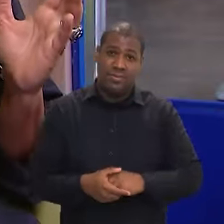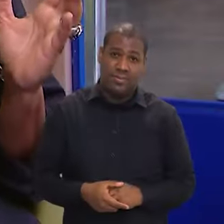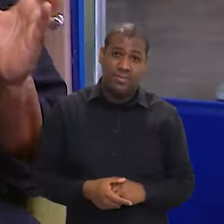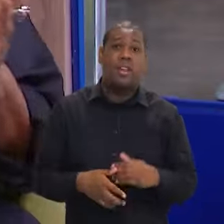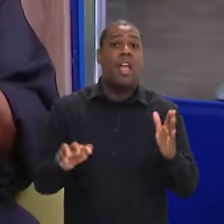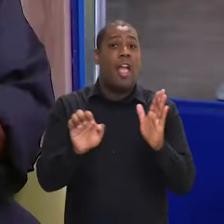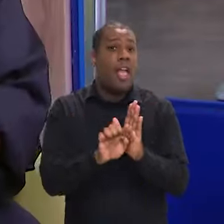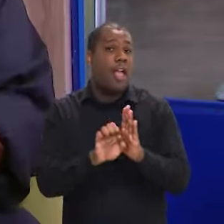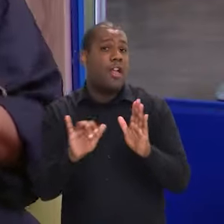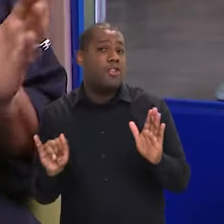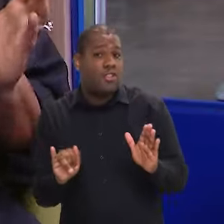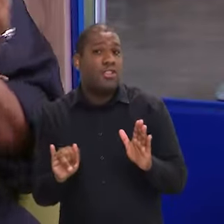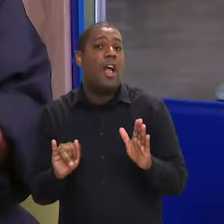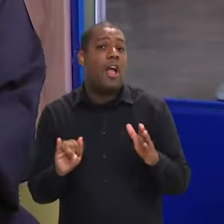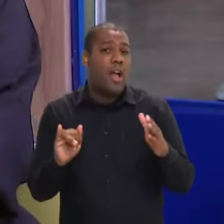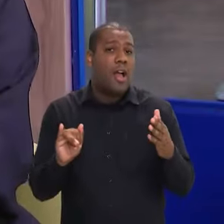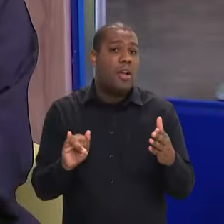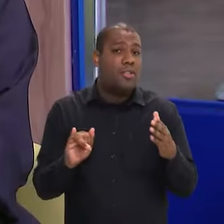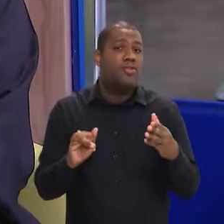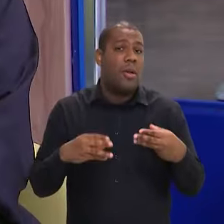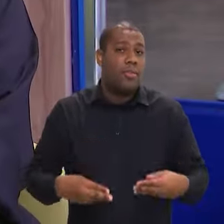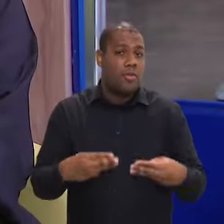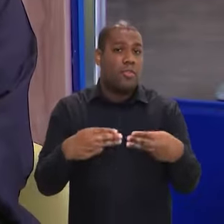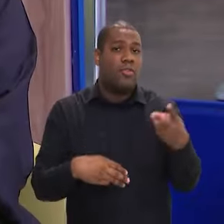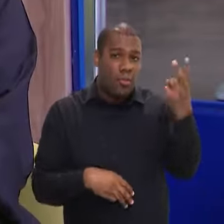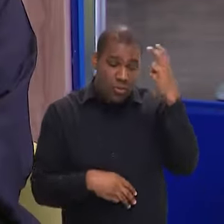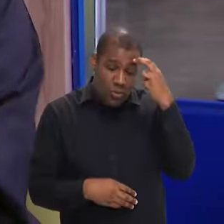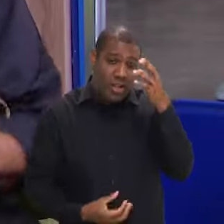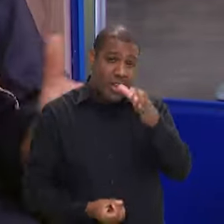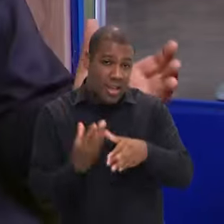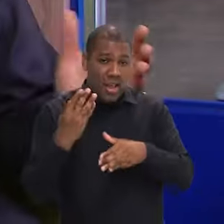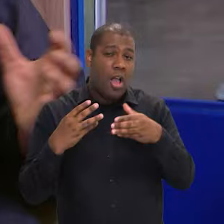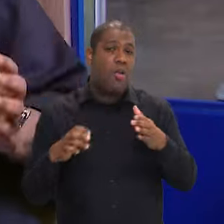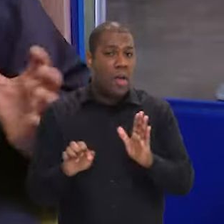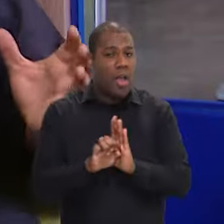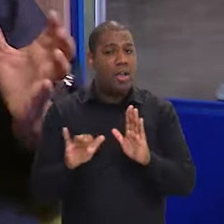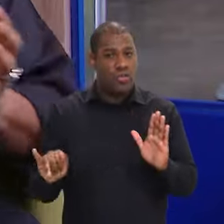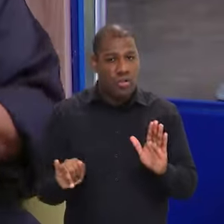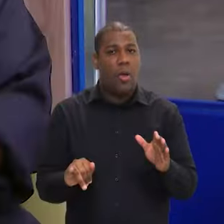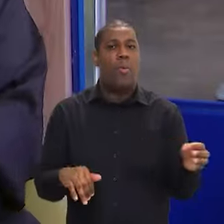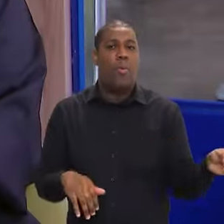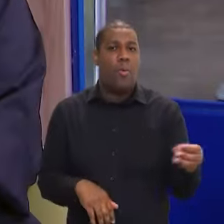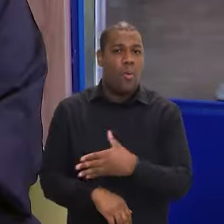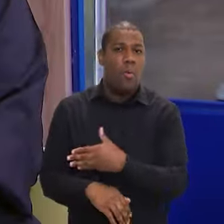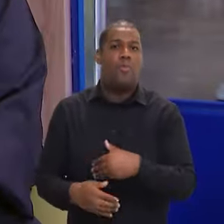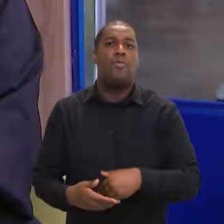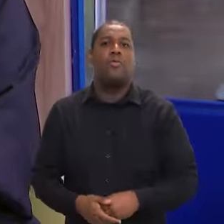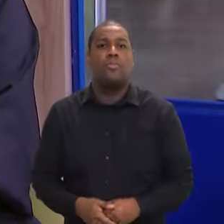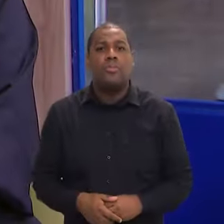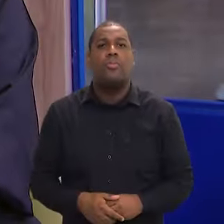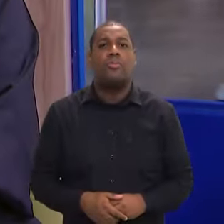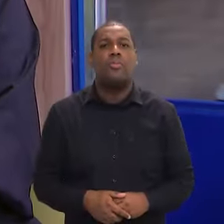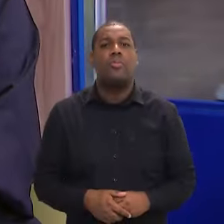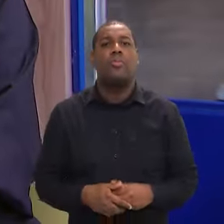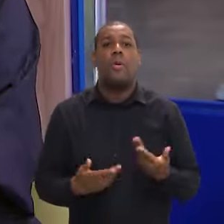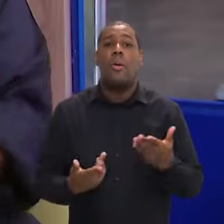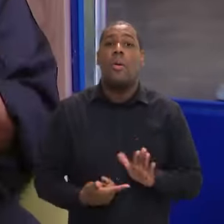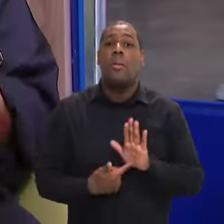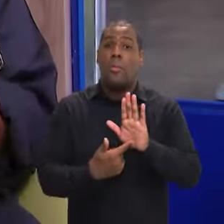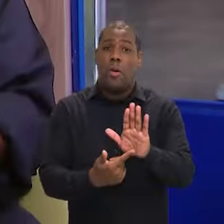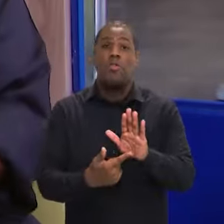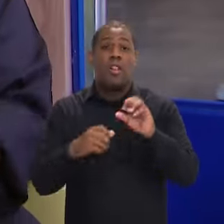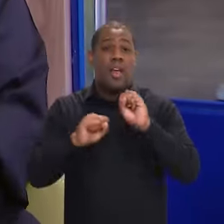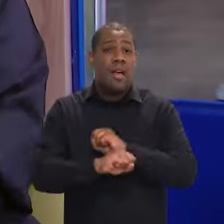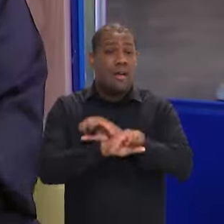leis do geral, dos editais que o Ministério da Cultura executou. Nós teremos aí uma análise, né, uma análise idônea